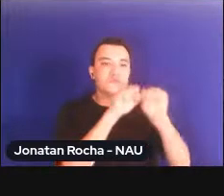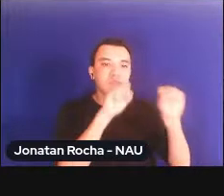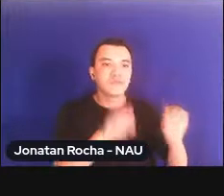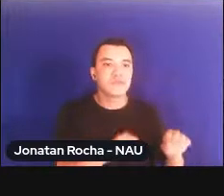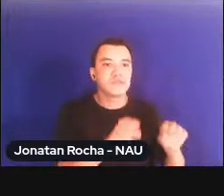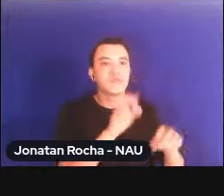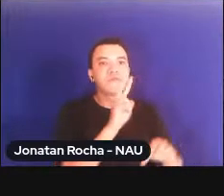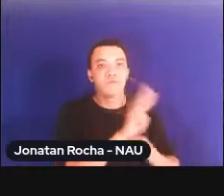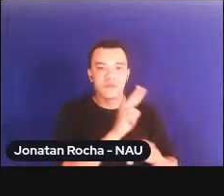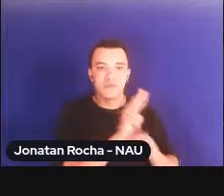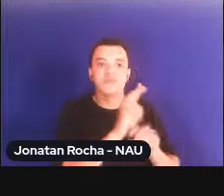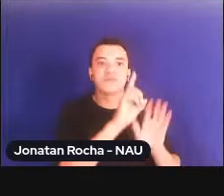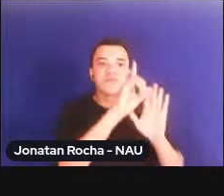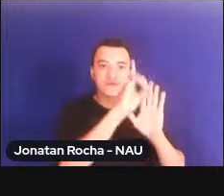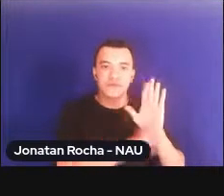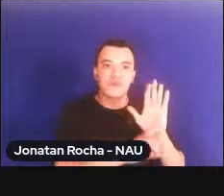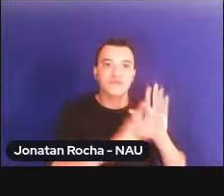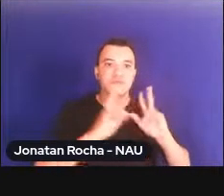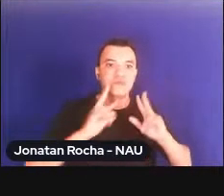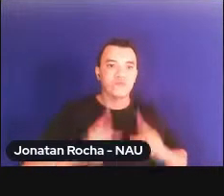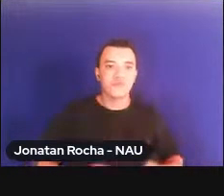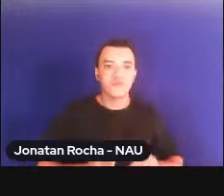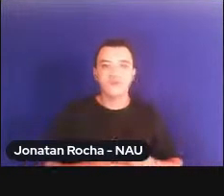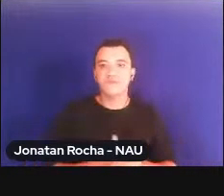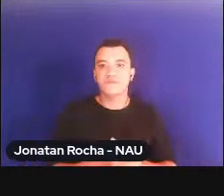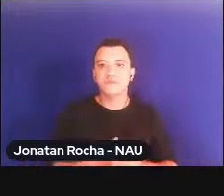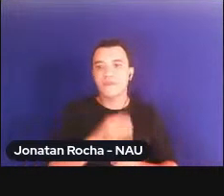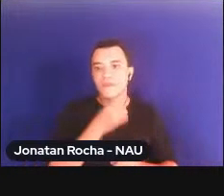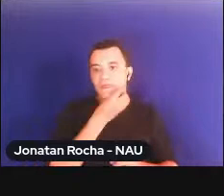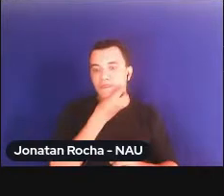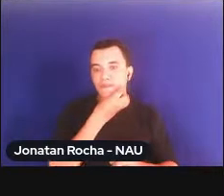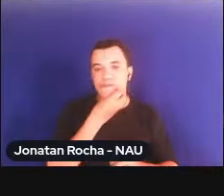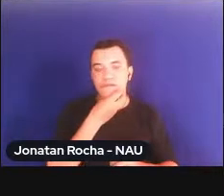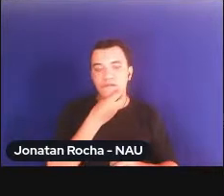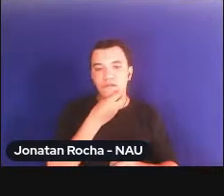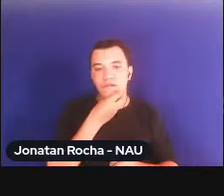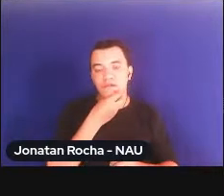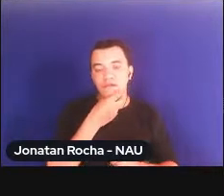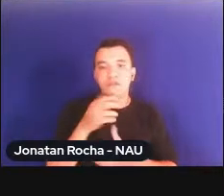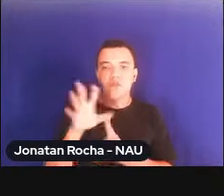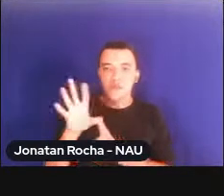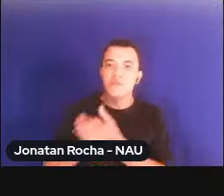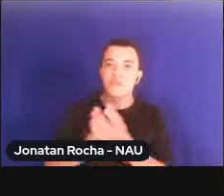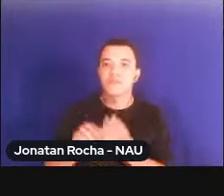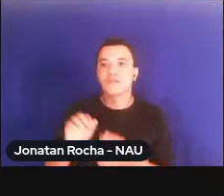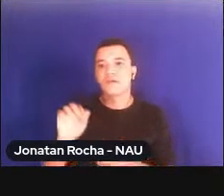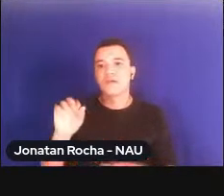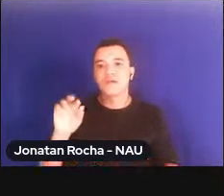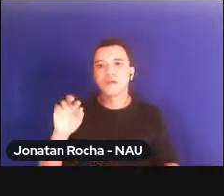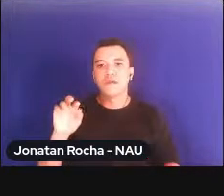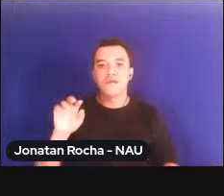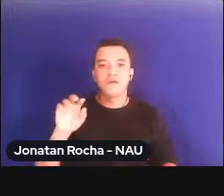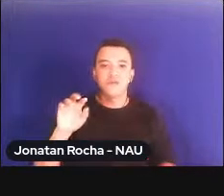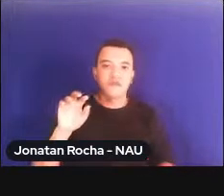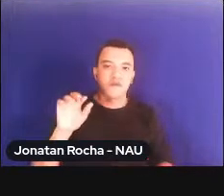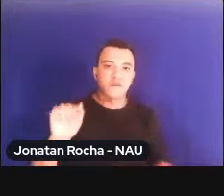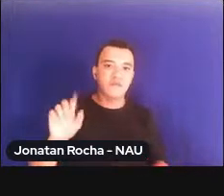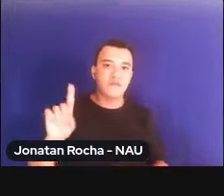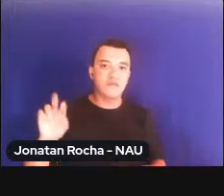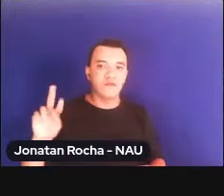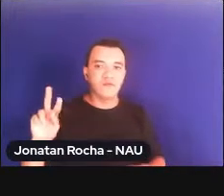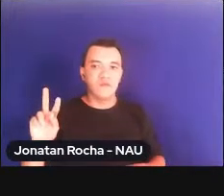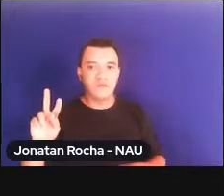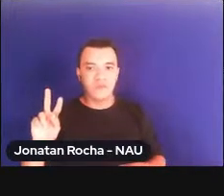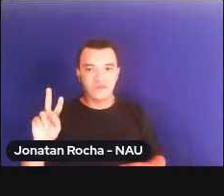que bebe da fonte da DUBH. Esta configuração, ao lado do sistema europeu de